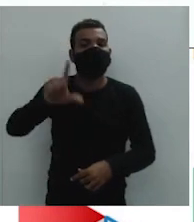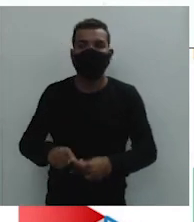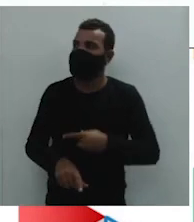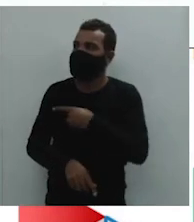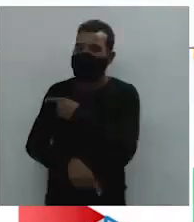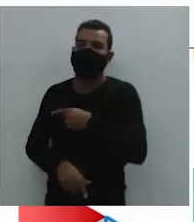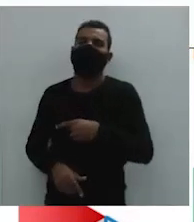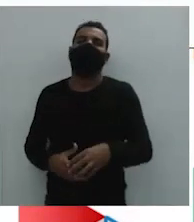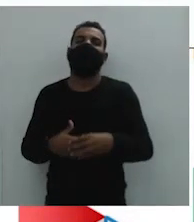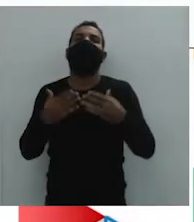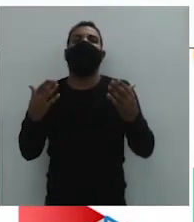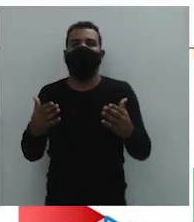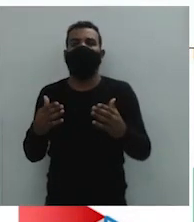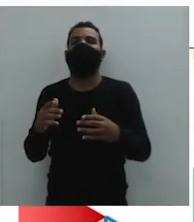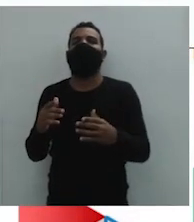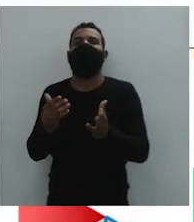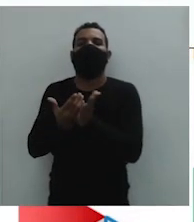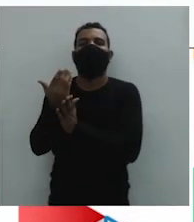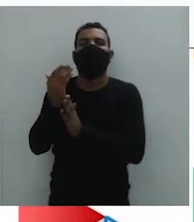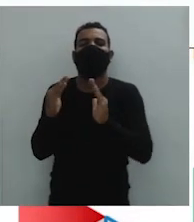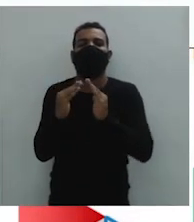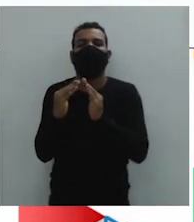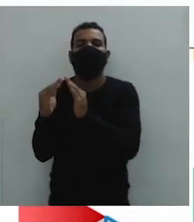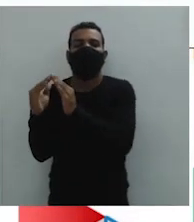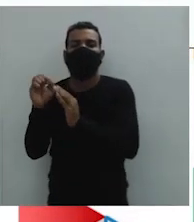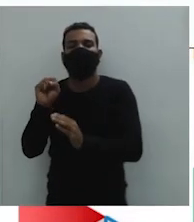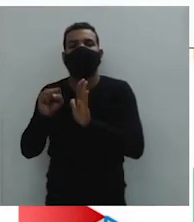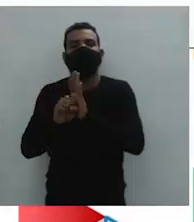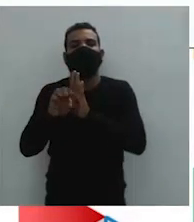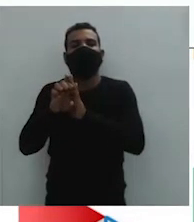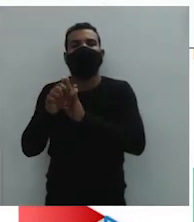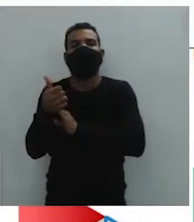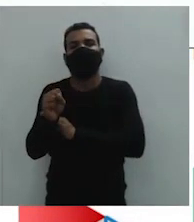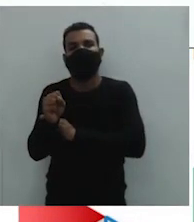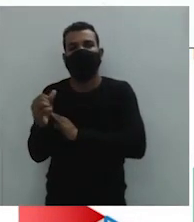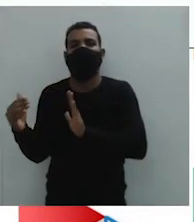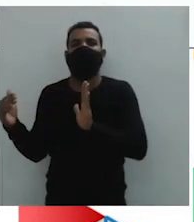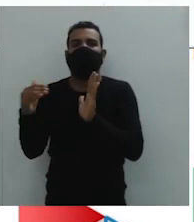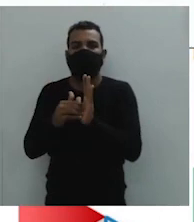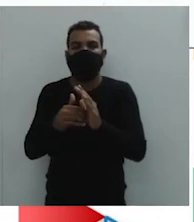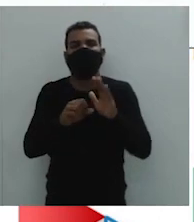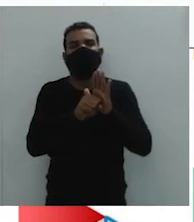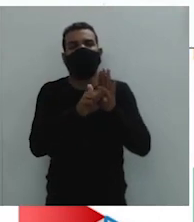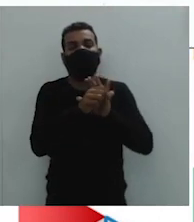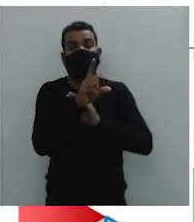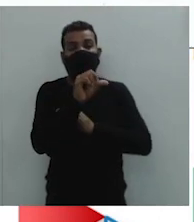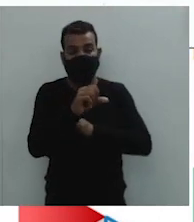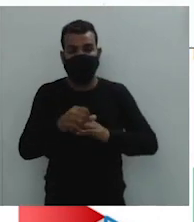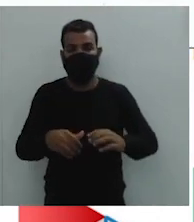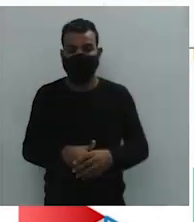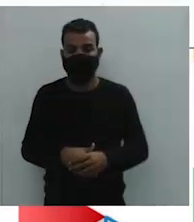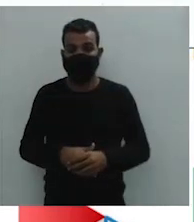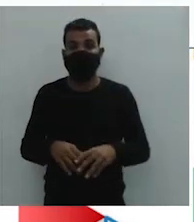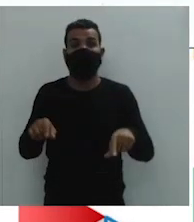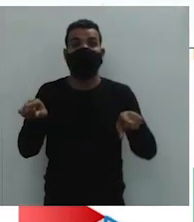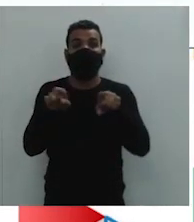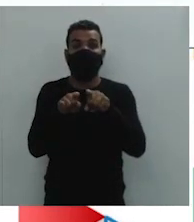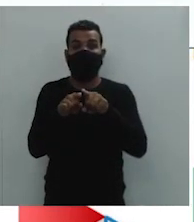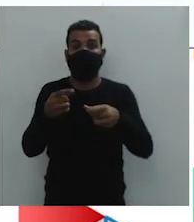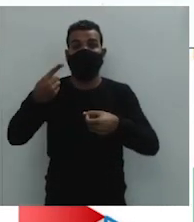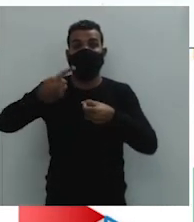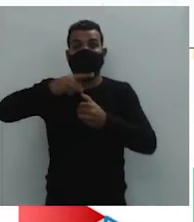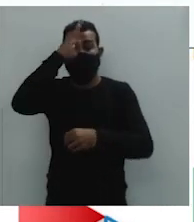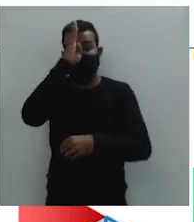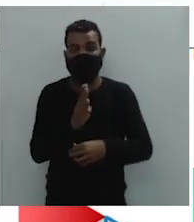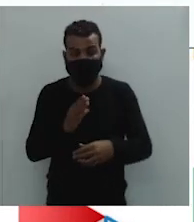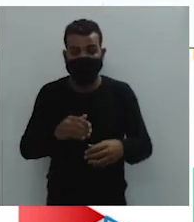território brasileiro nos séculos XVIII, certo? XVIII até XIX. E que também favoreceu no interior